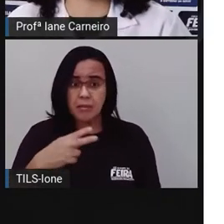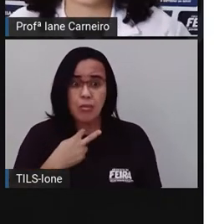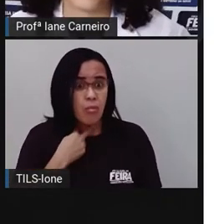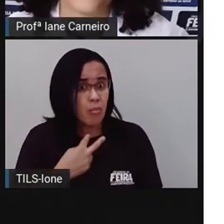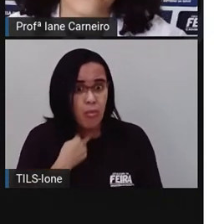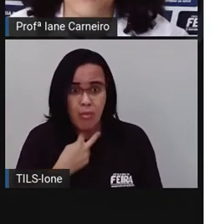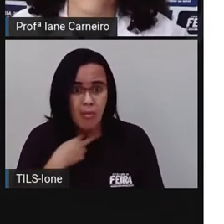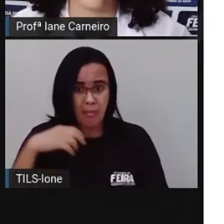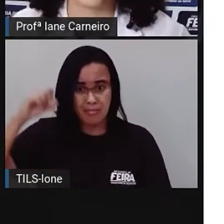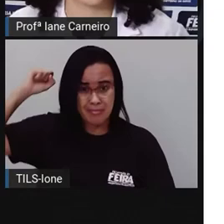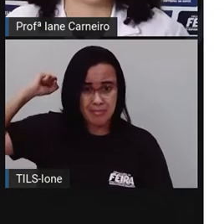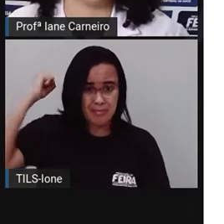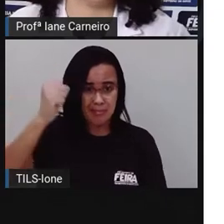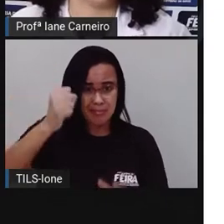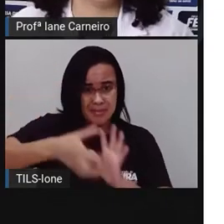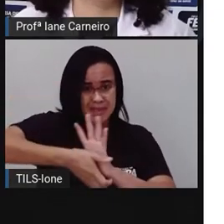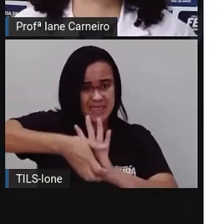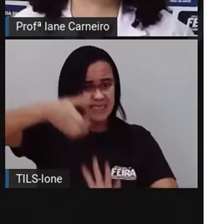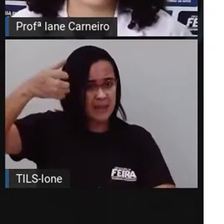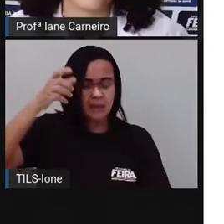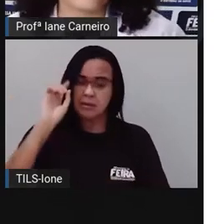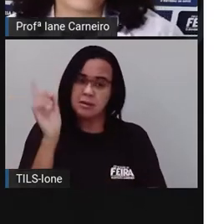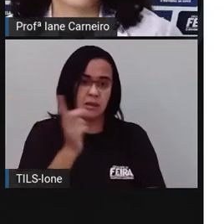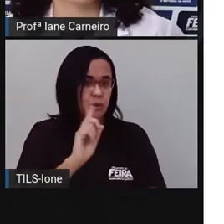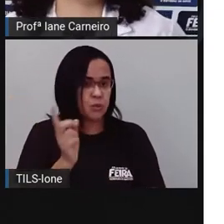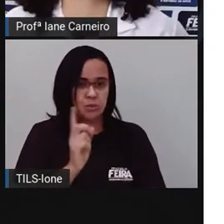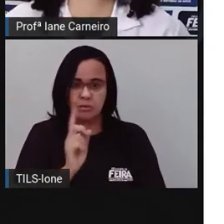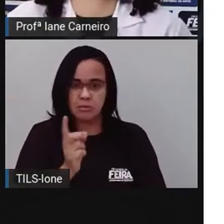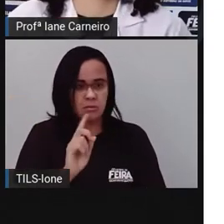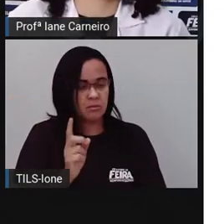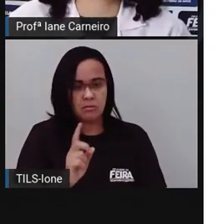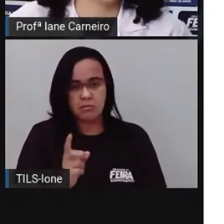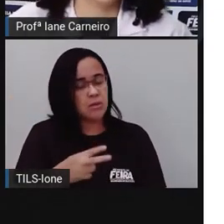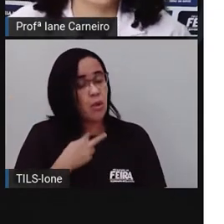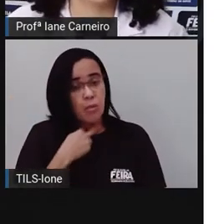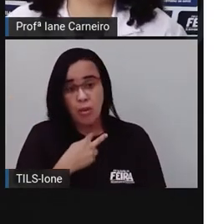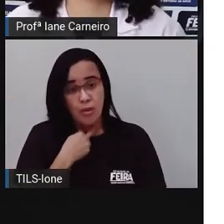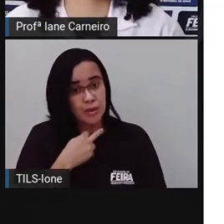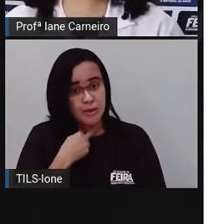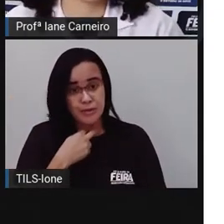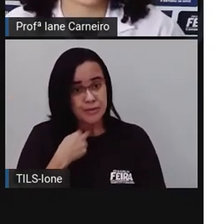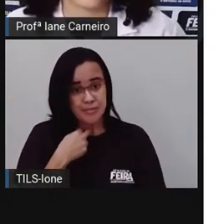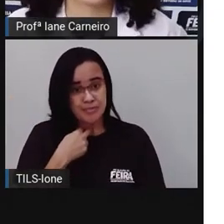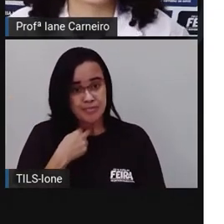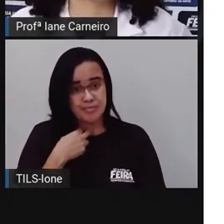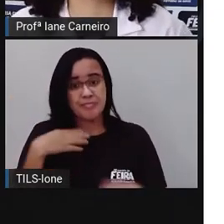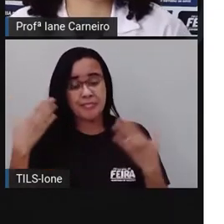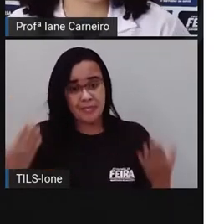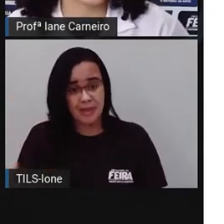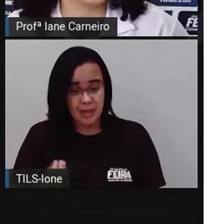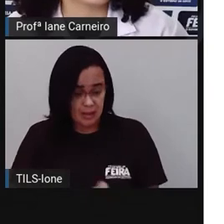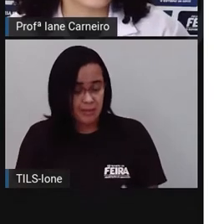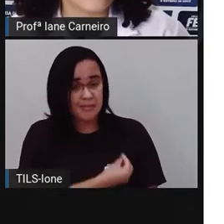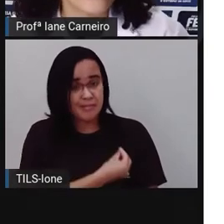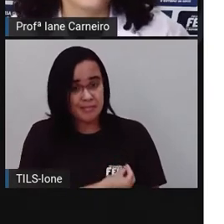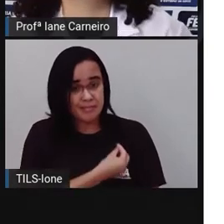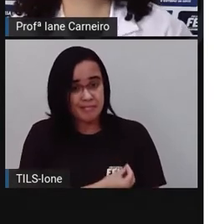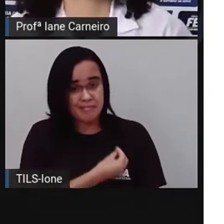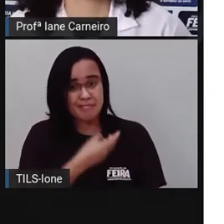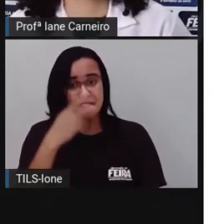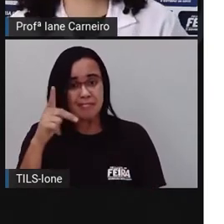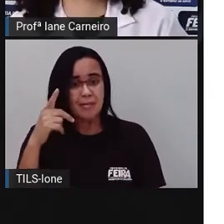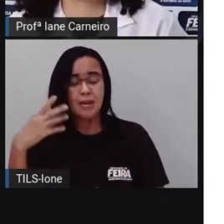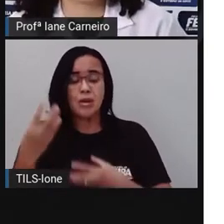dela, né? Para fazer alguma coisa para a gente. Então, o local dela viver é na savana, no cerrado, planta florestas, né?